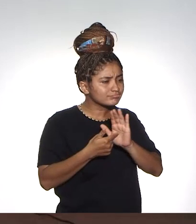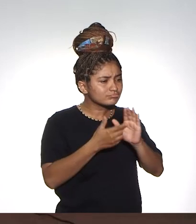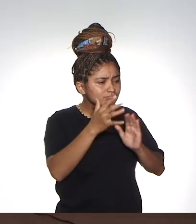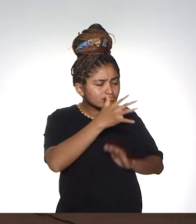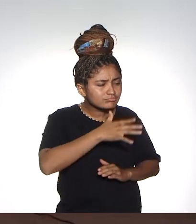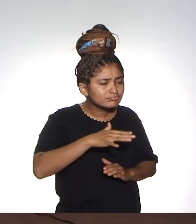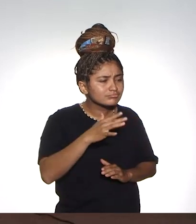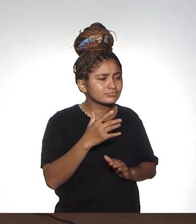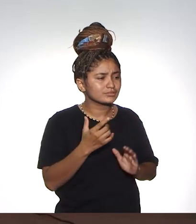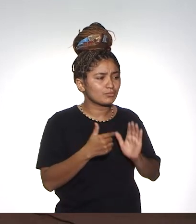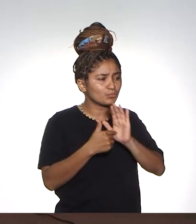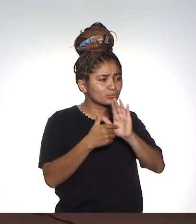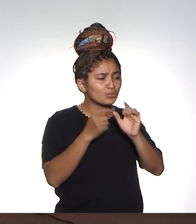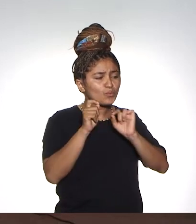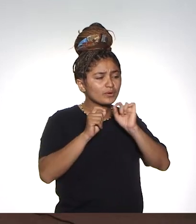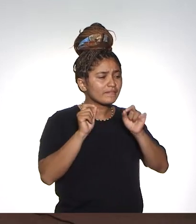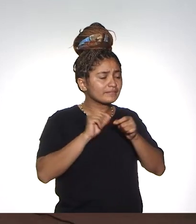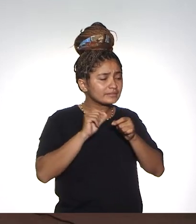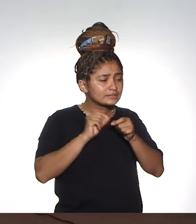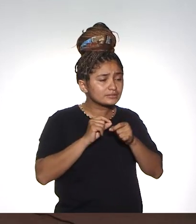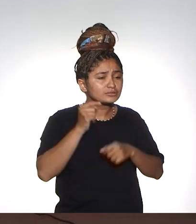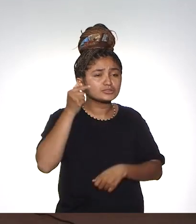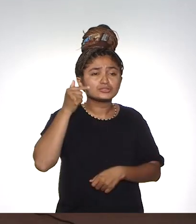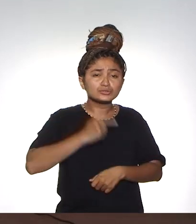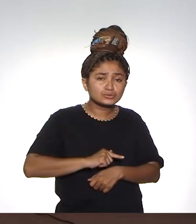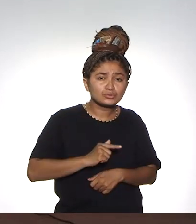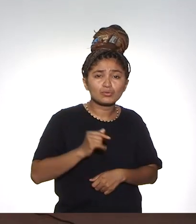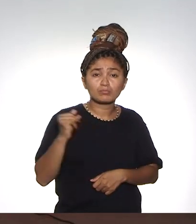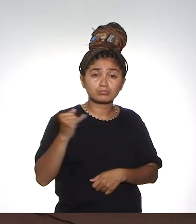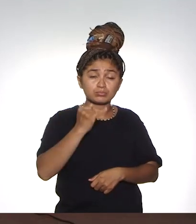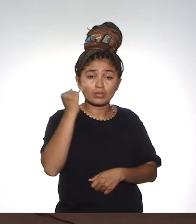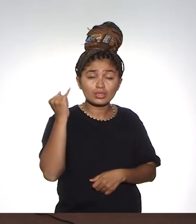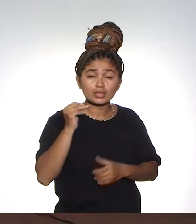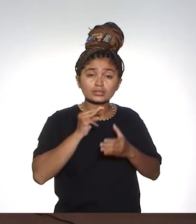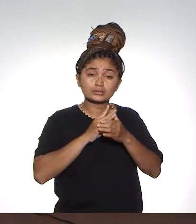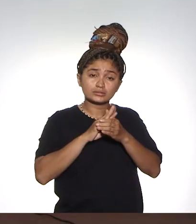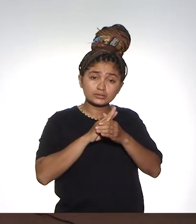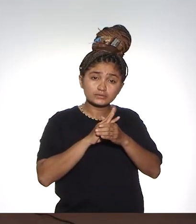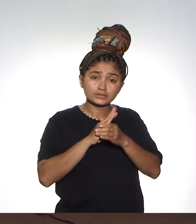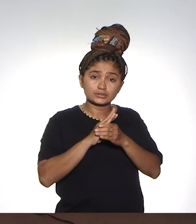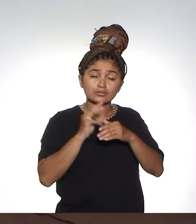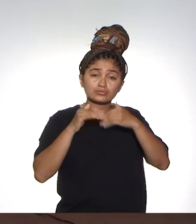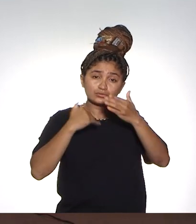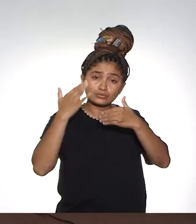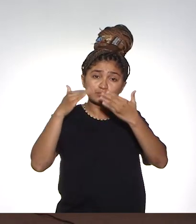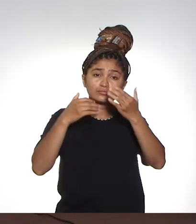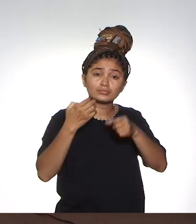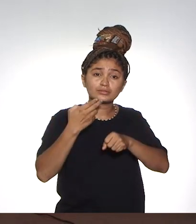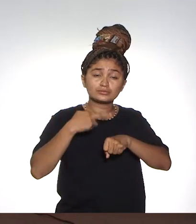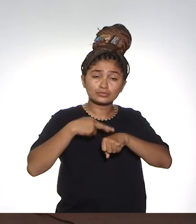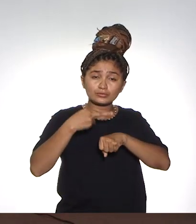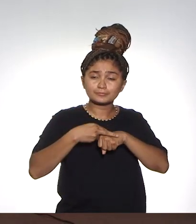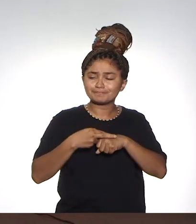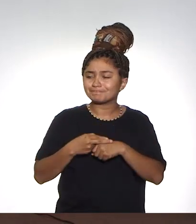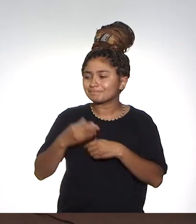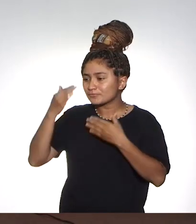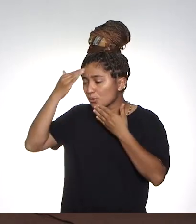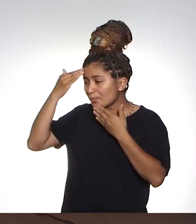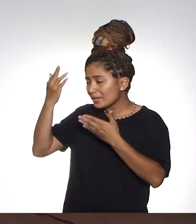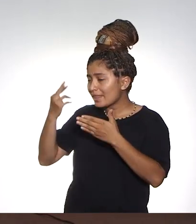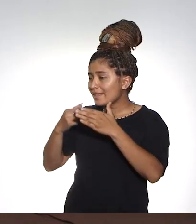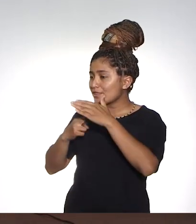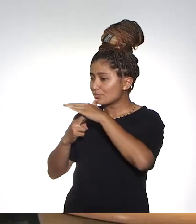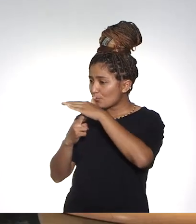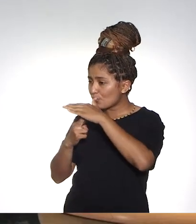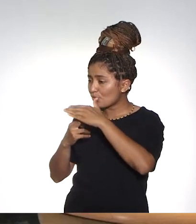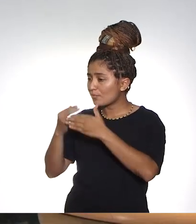que nos permitiram esse espaço de prestação de contas e volto a falar da importância da universidade para desenvolvimento do nosso